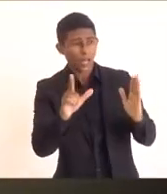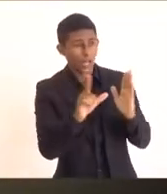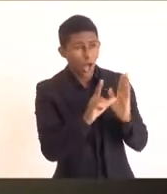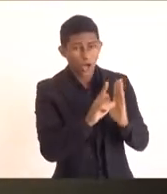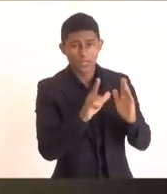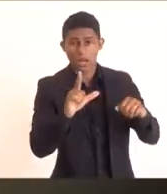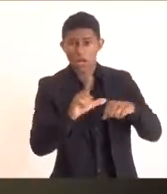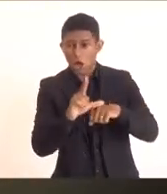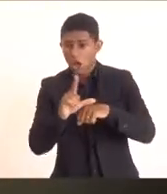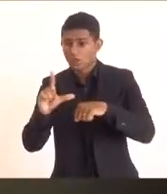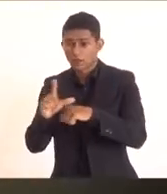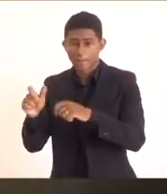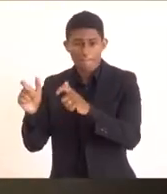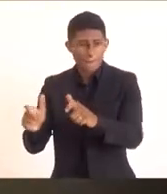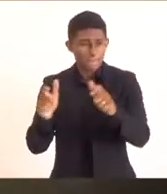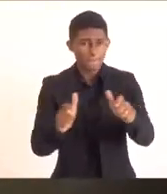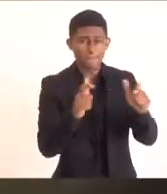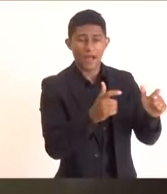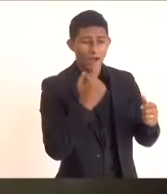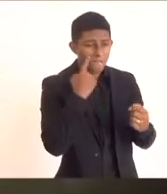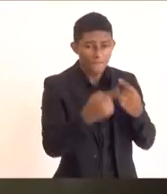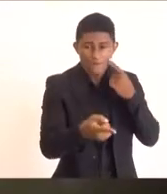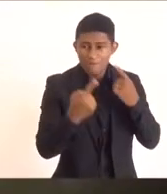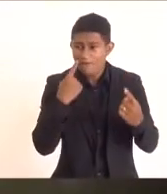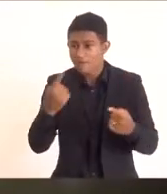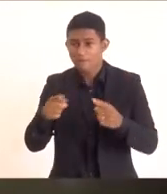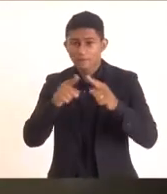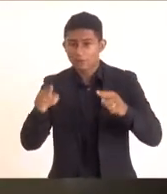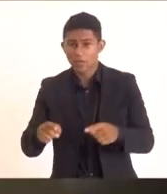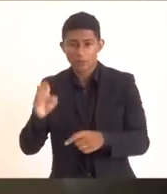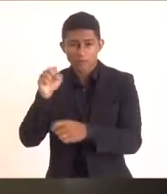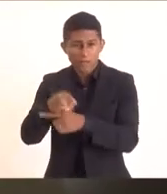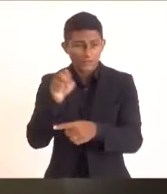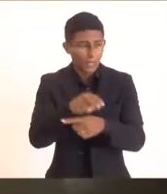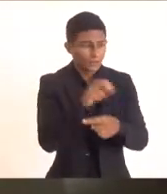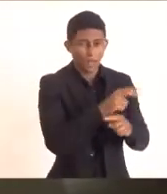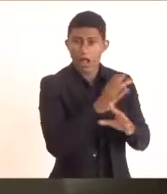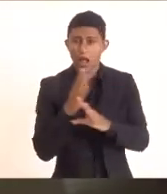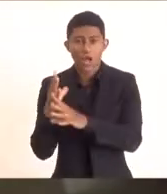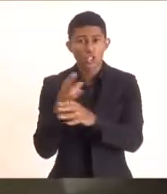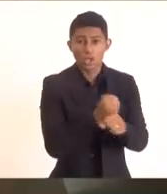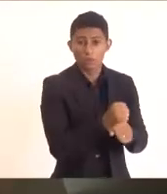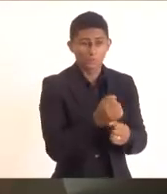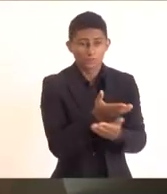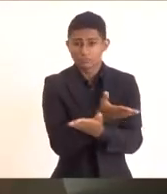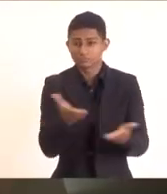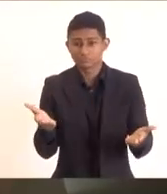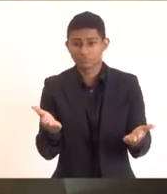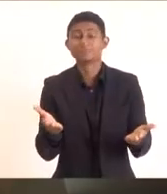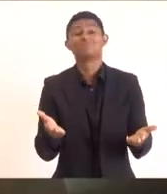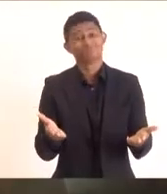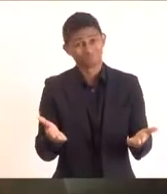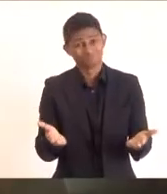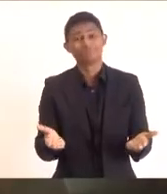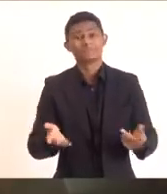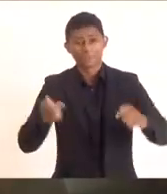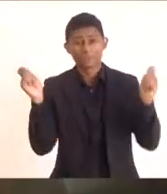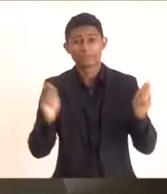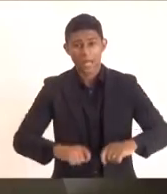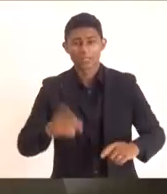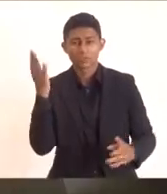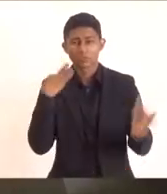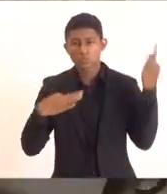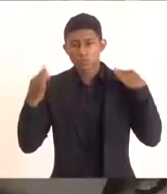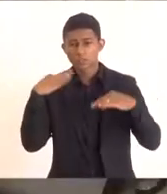levantamento da nossa atividade com outras pessoas que o turismo pode desenvolver.